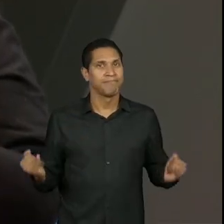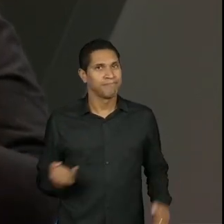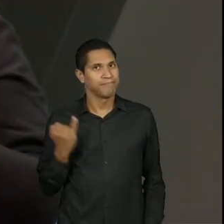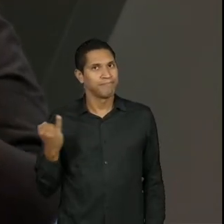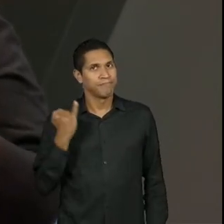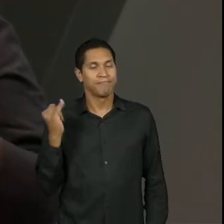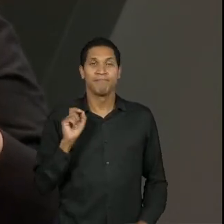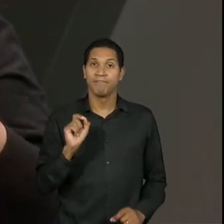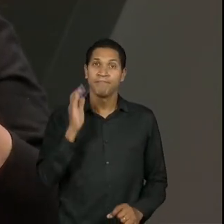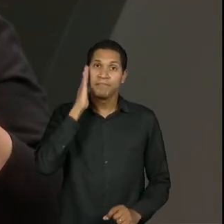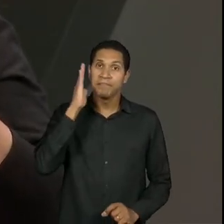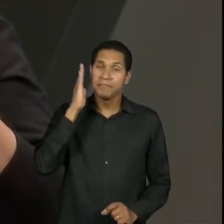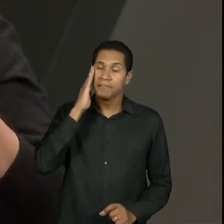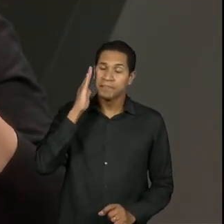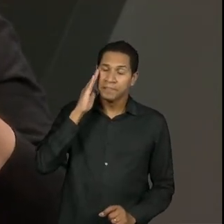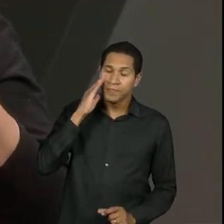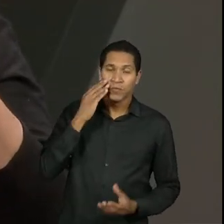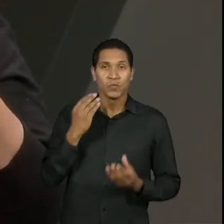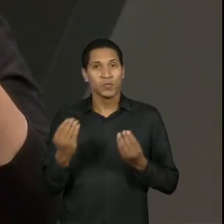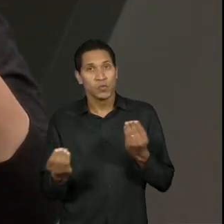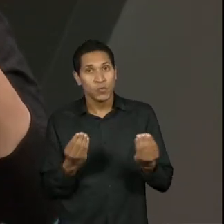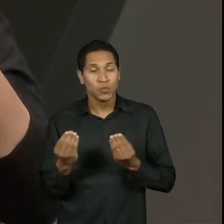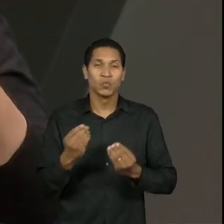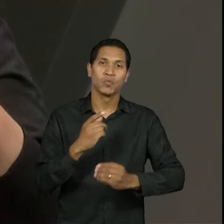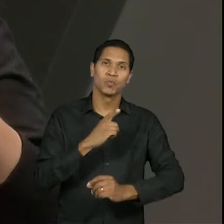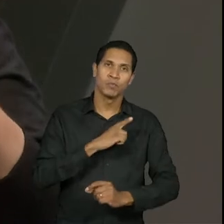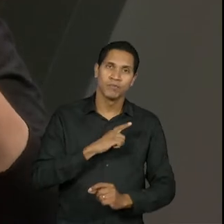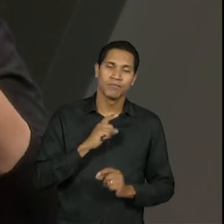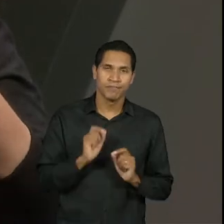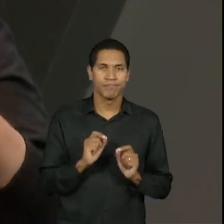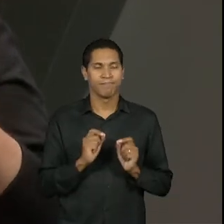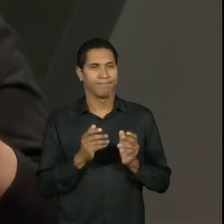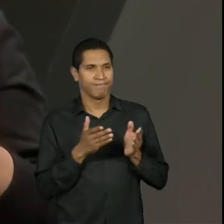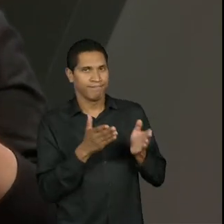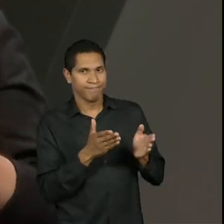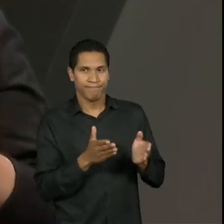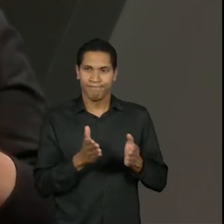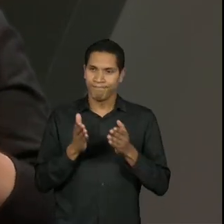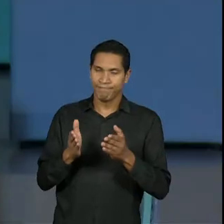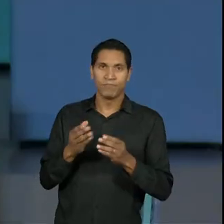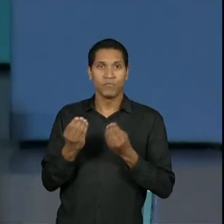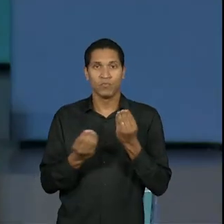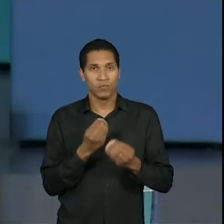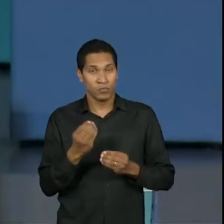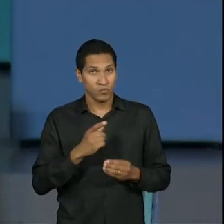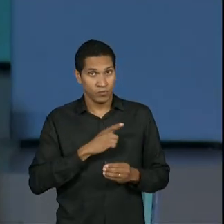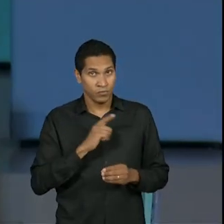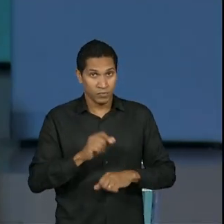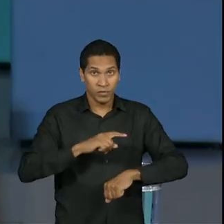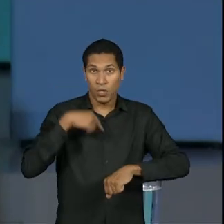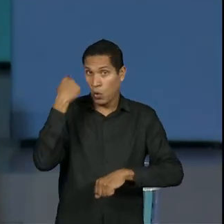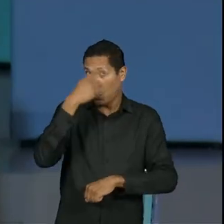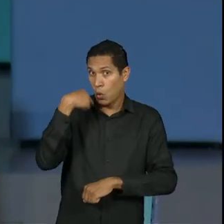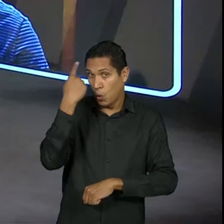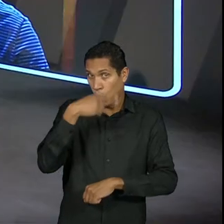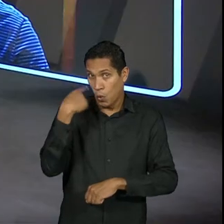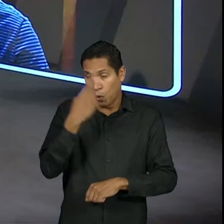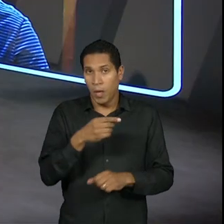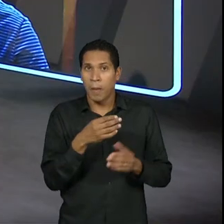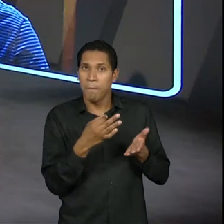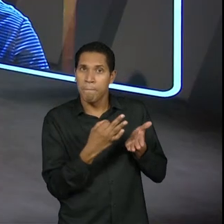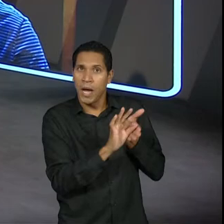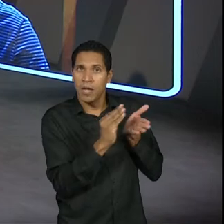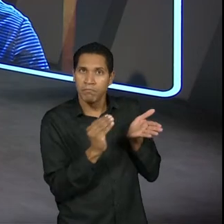gente lembrar um pouquinho que, assim, embora a gente ainda não tivesse um caminho para a validação dessas horas, elas estão previstas no